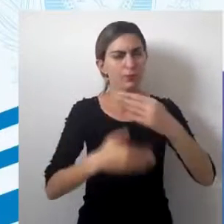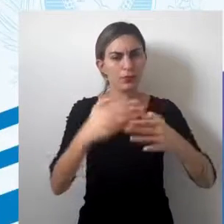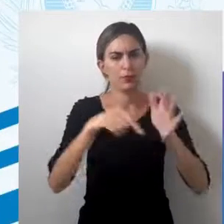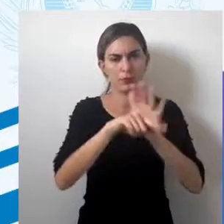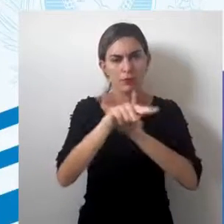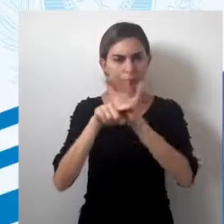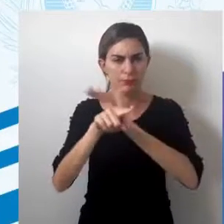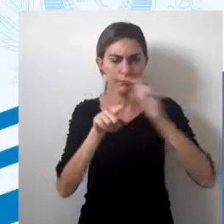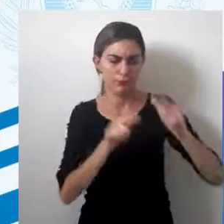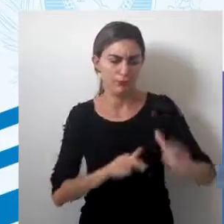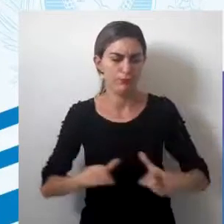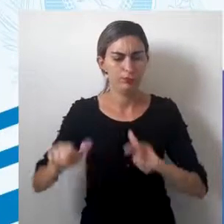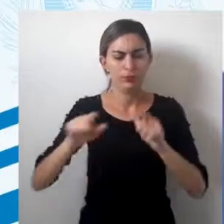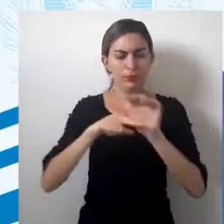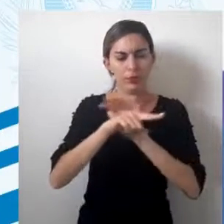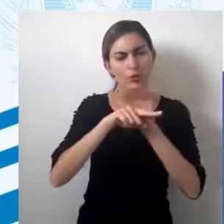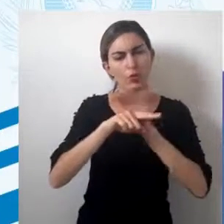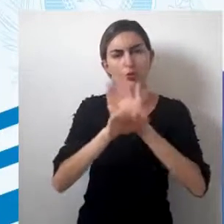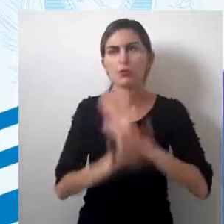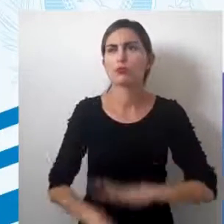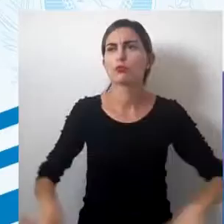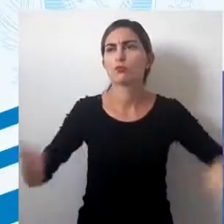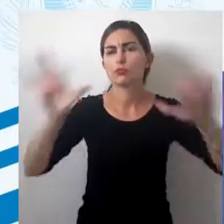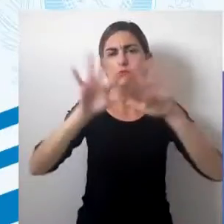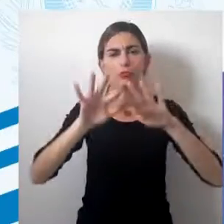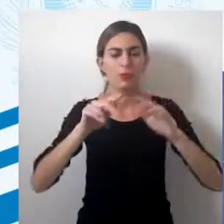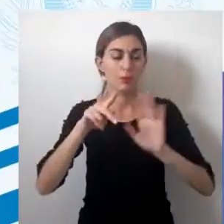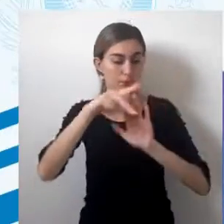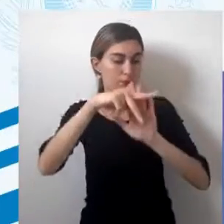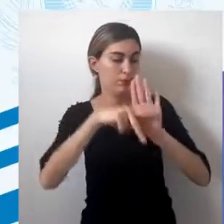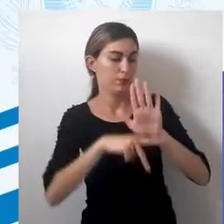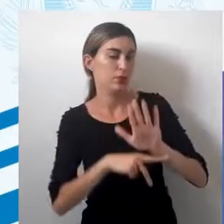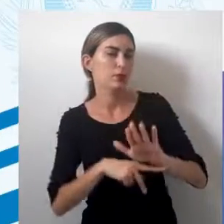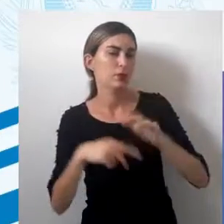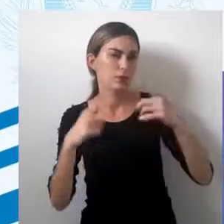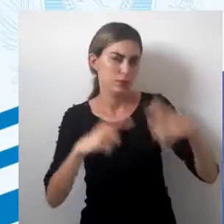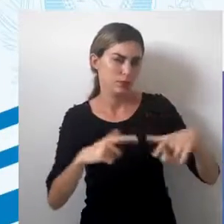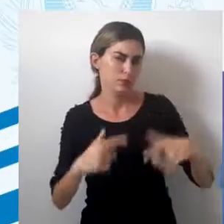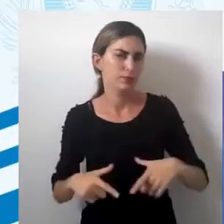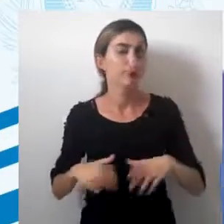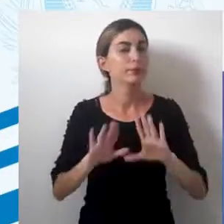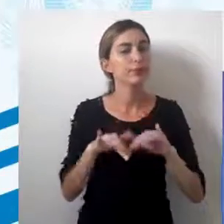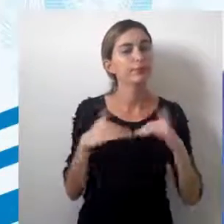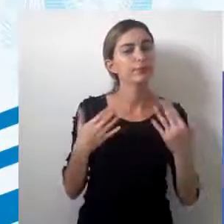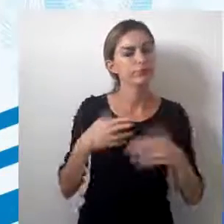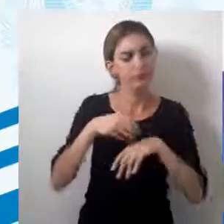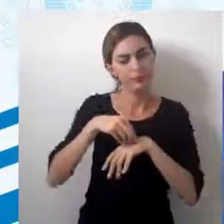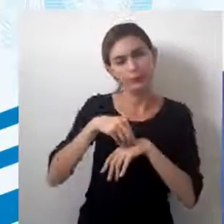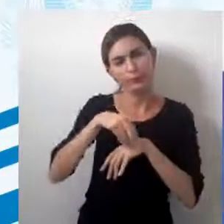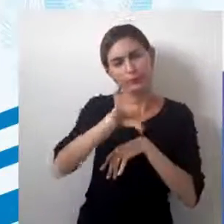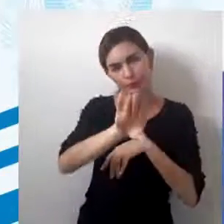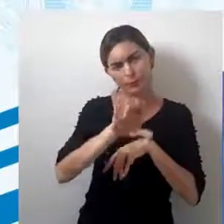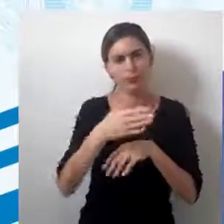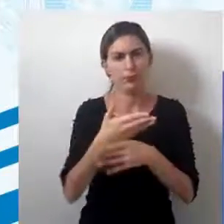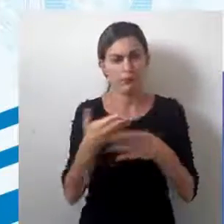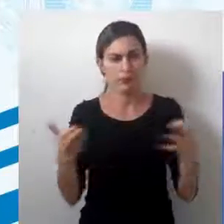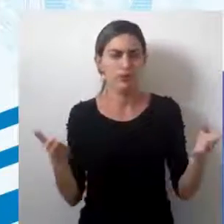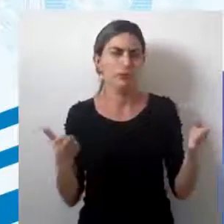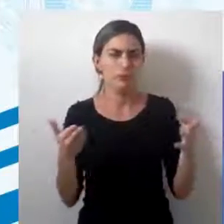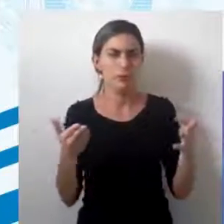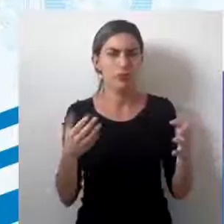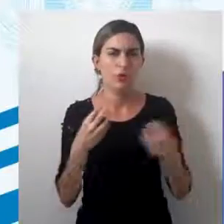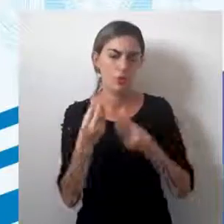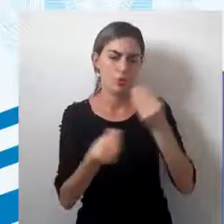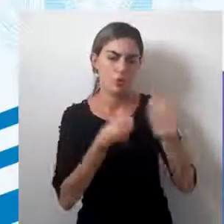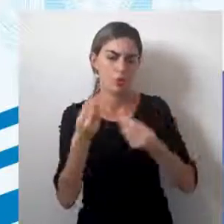processo de análise do território, de análise do espaço e de planejamento desse espaço. Então, trazendo ainda a